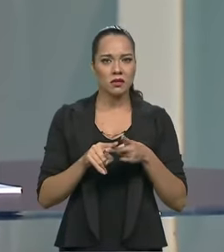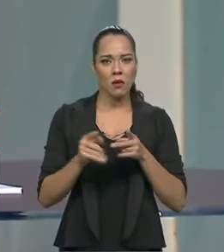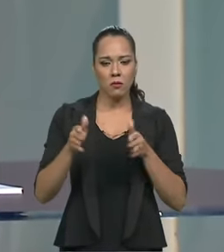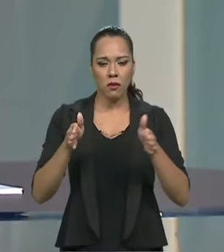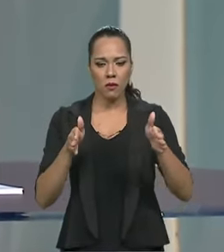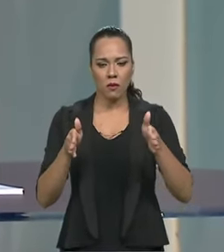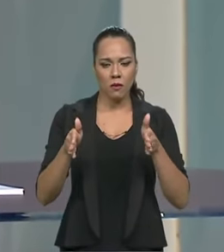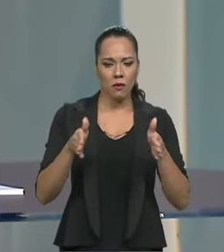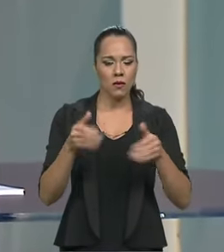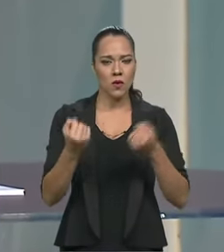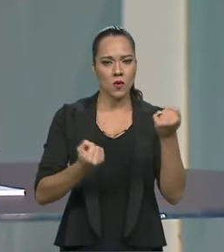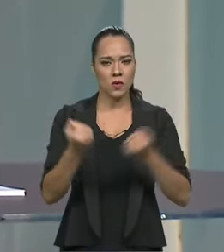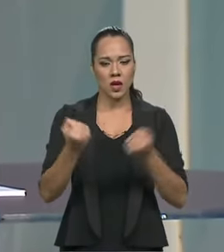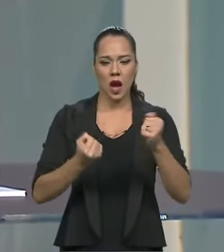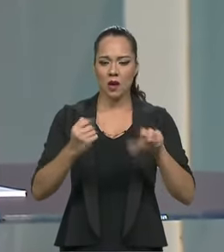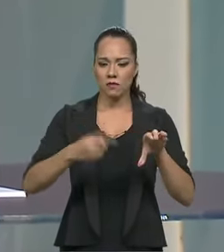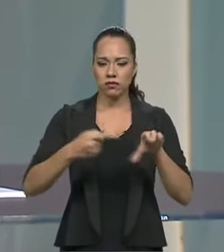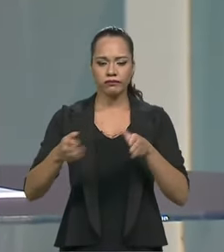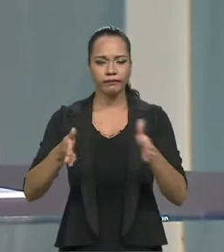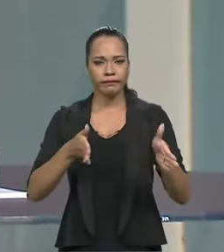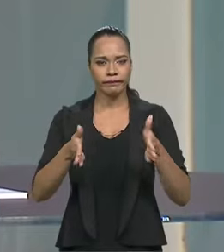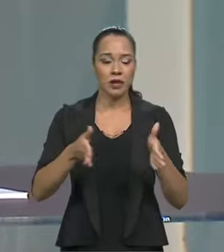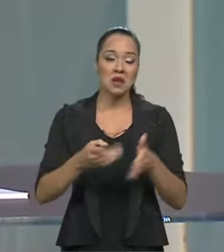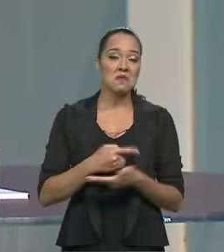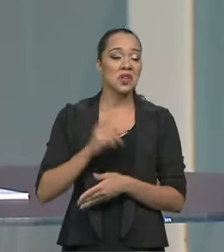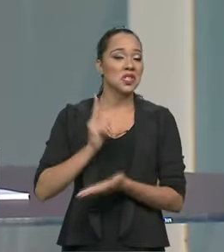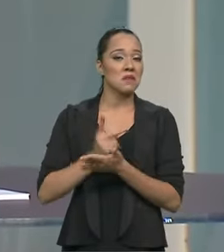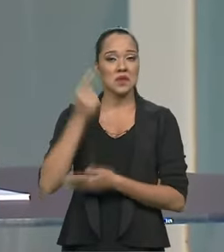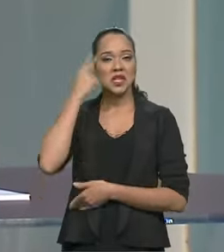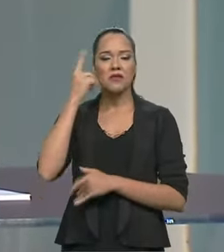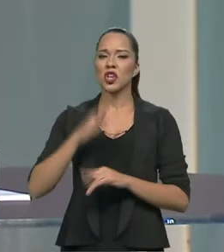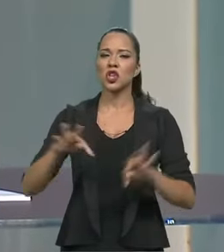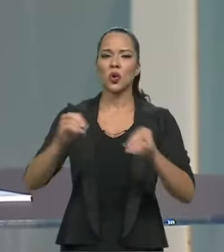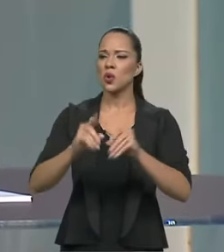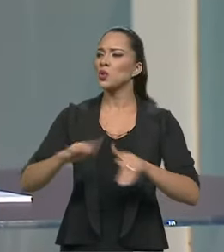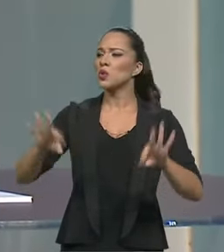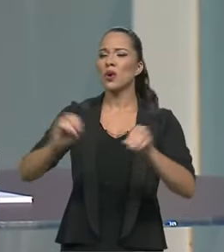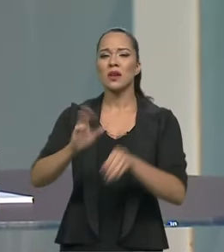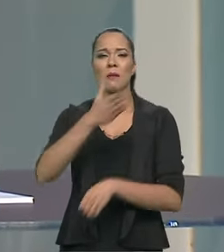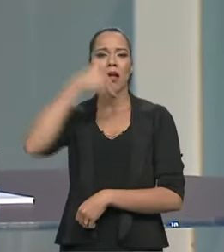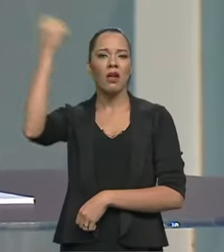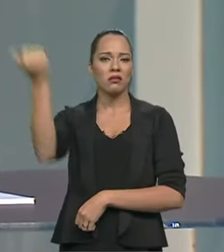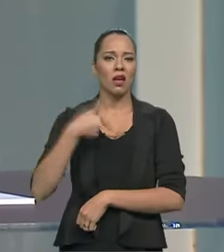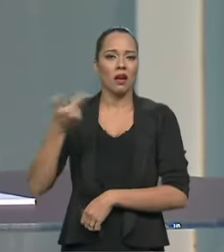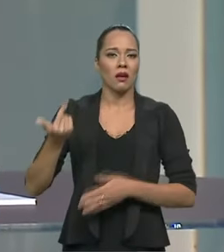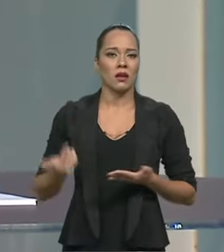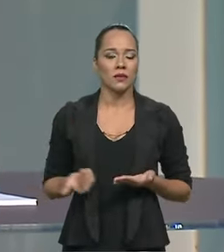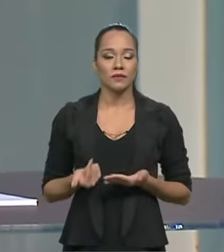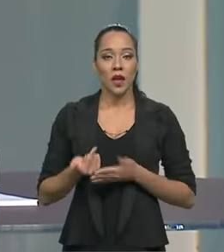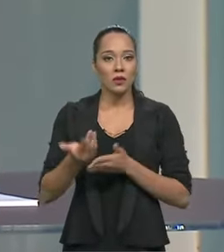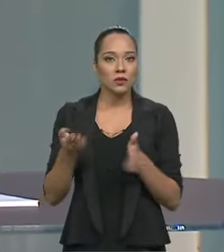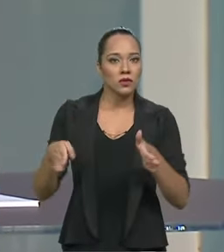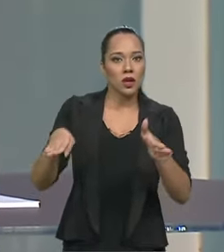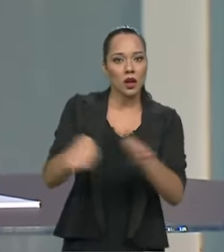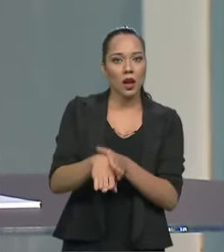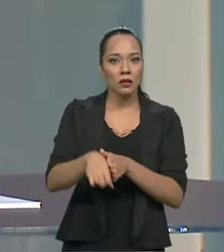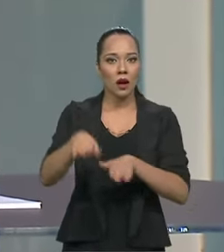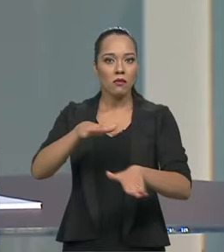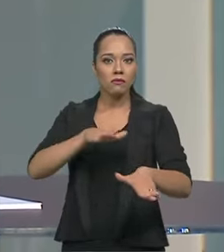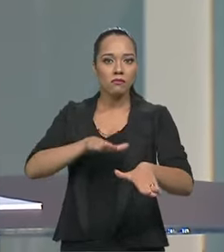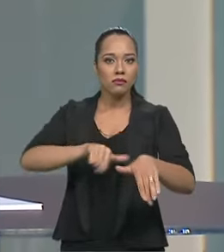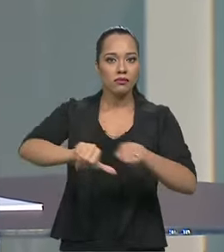mas eu sempre achava que todo piloto era melhor do que eu. aí quando eu cheguei na Fórmula 1, que eu